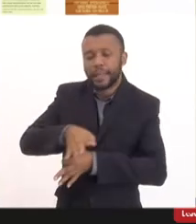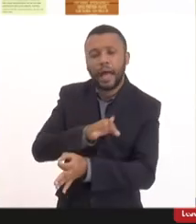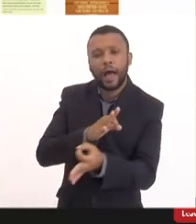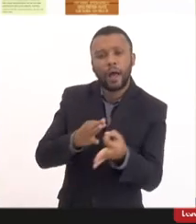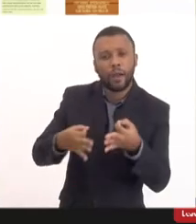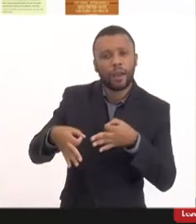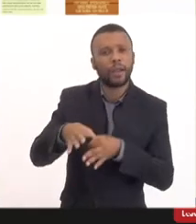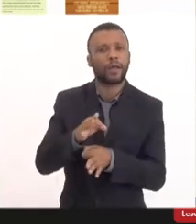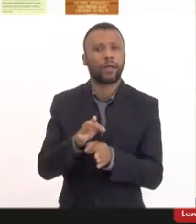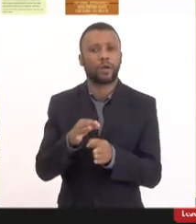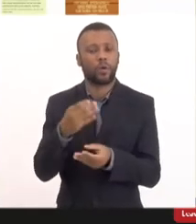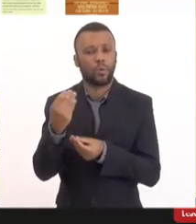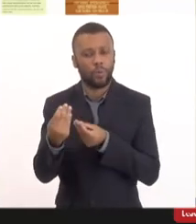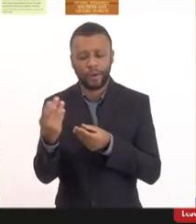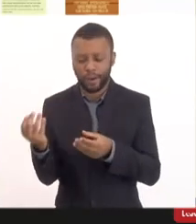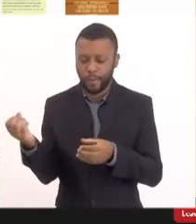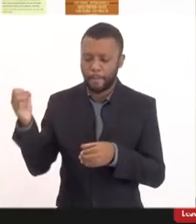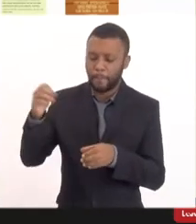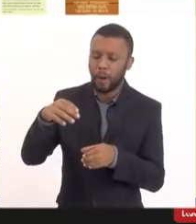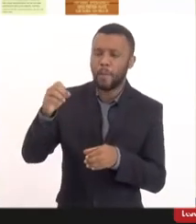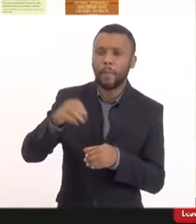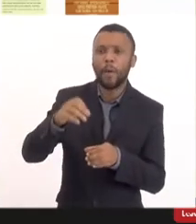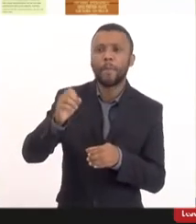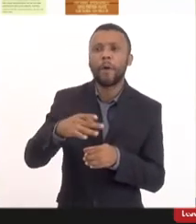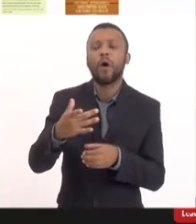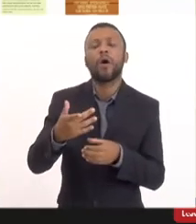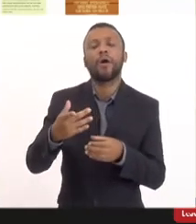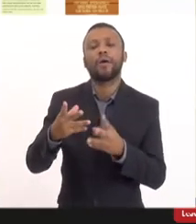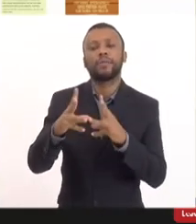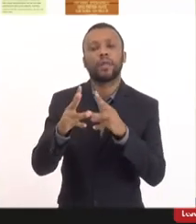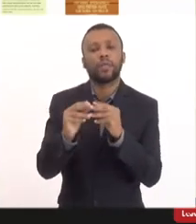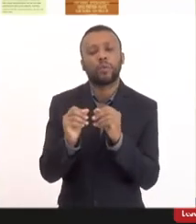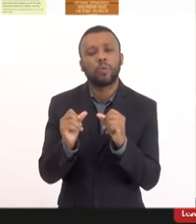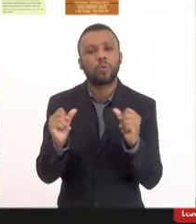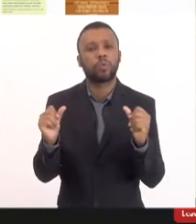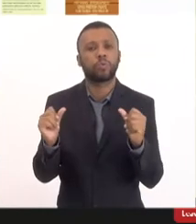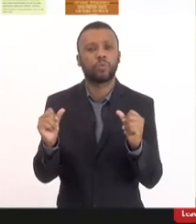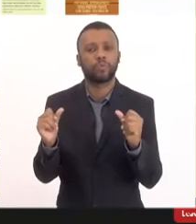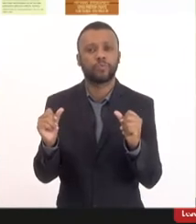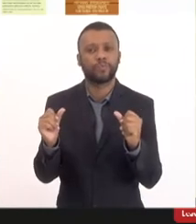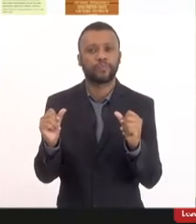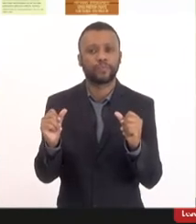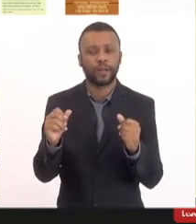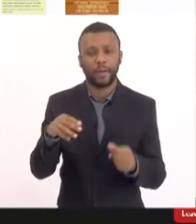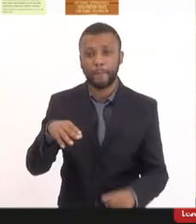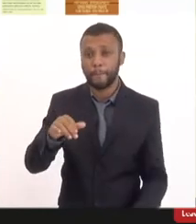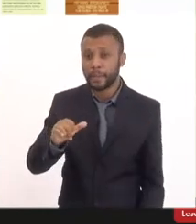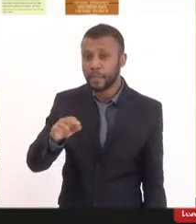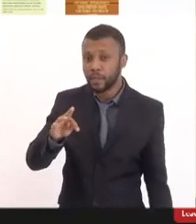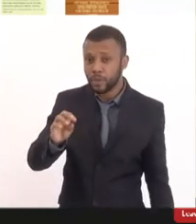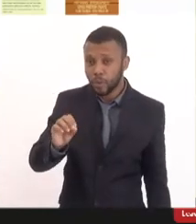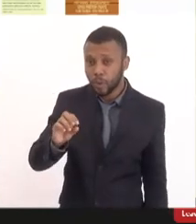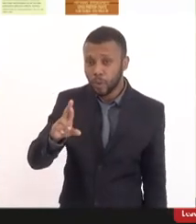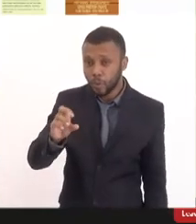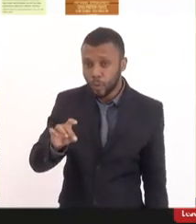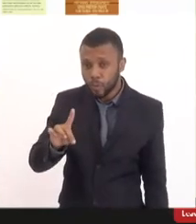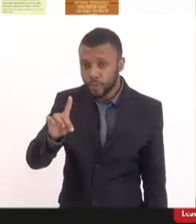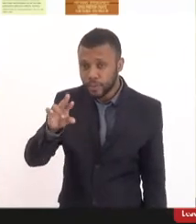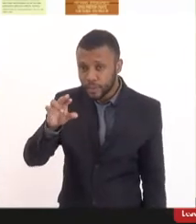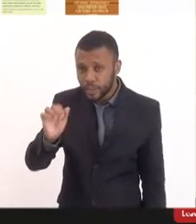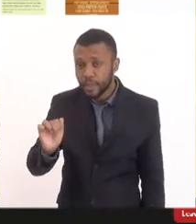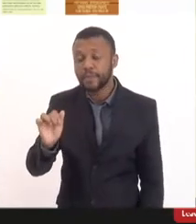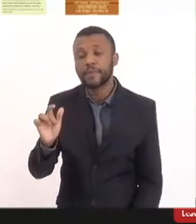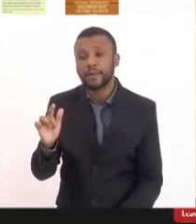ela se deposita de fragmentação de mitocôndria e isso que leva as pessoas a trabalhar